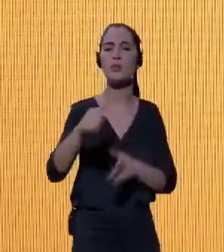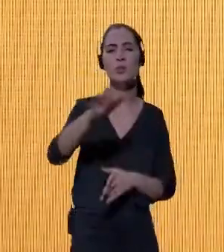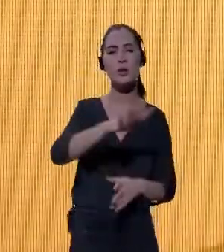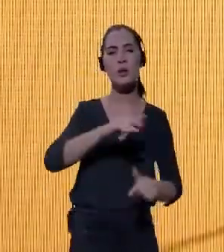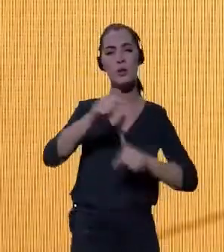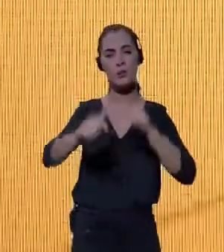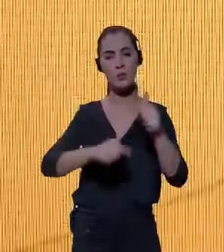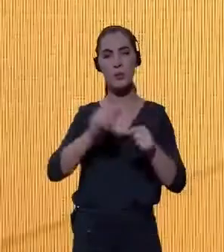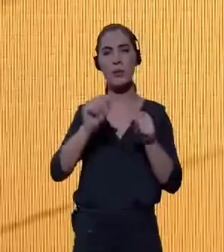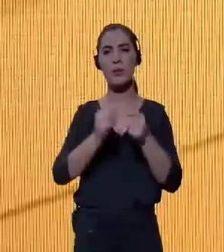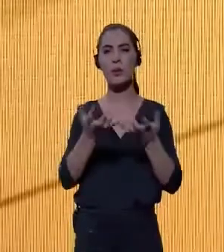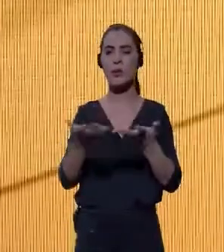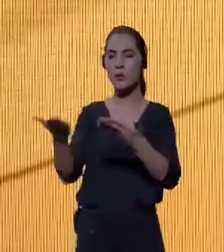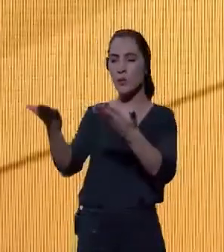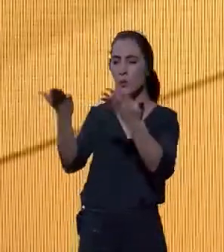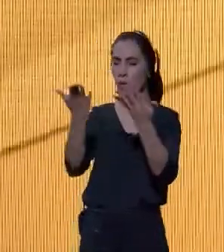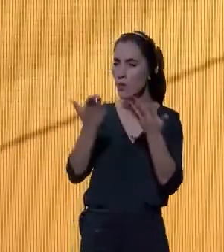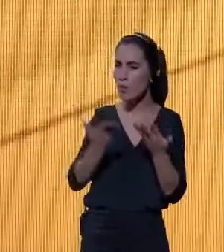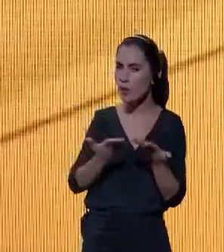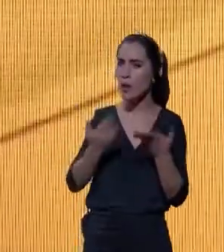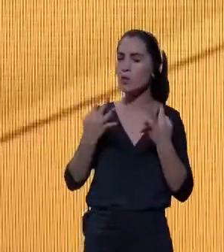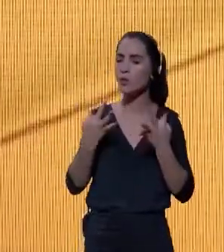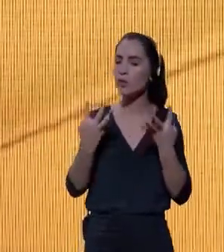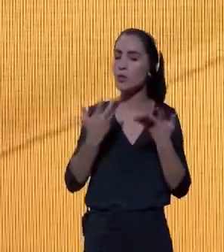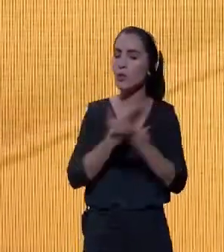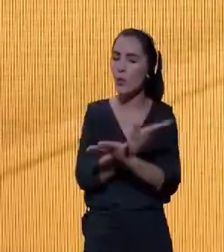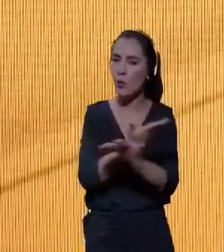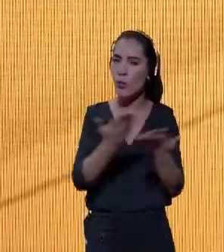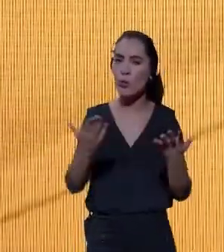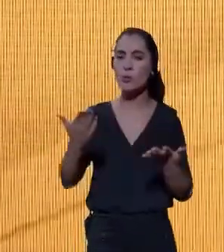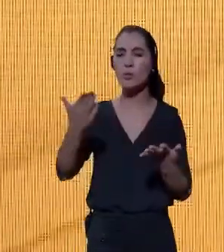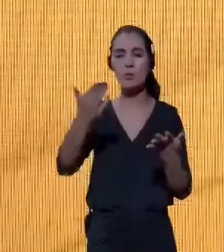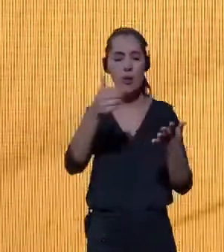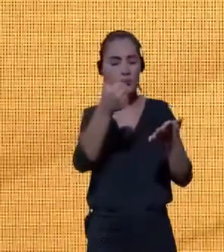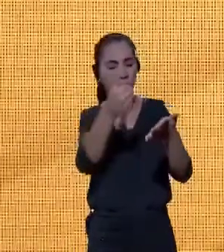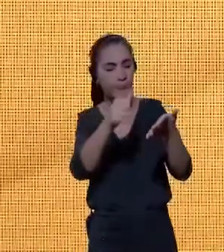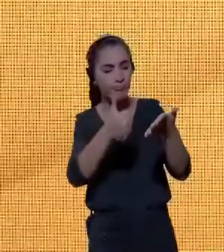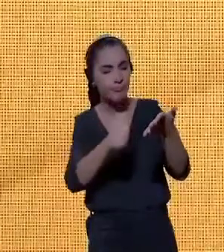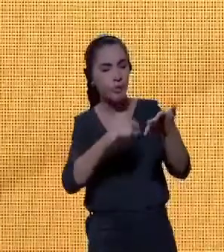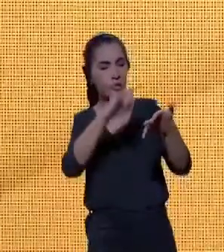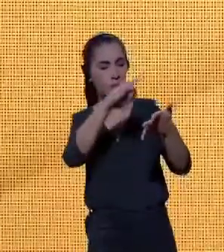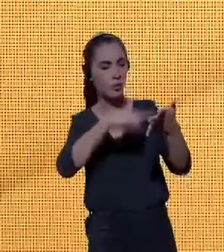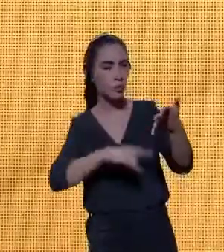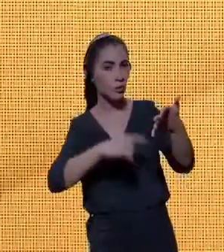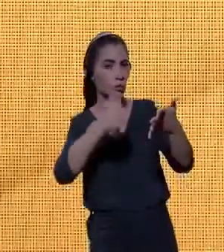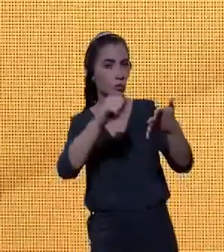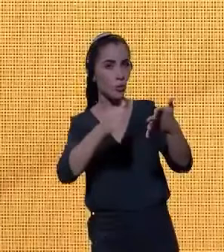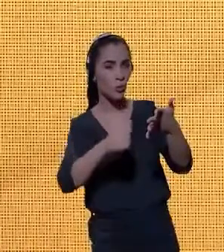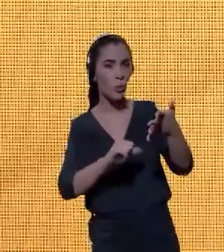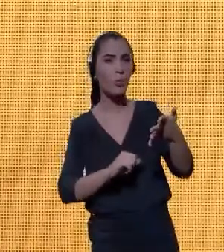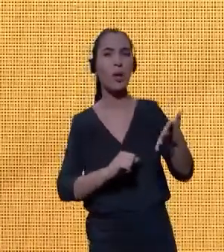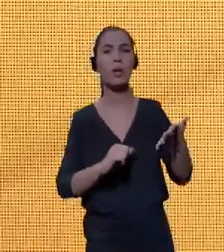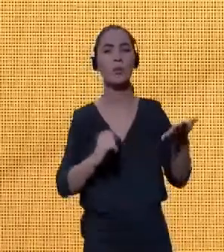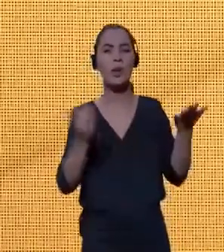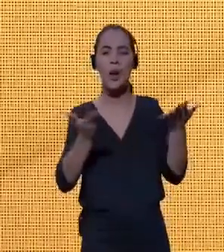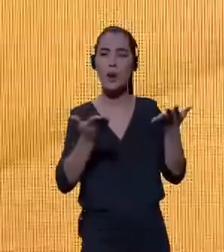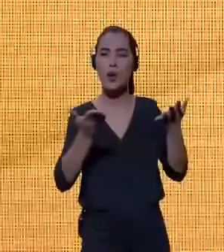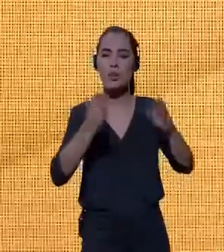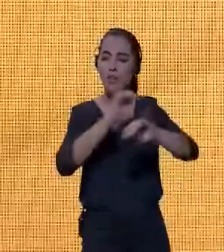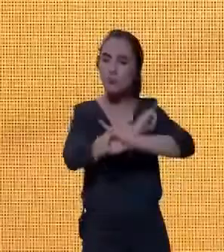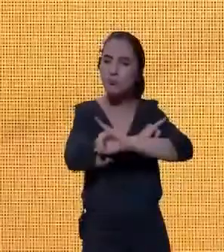feito. Eu gostaria de convidá-los a todos a examinar esse documento, que, a partir de agora, se torna público.